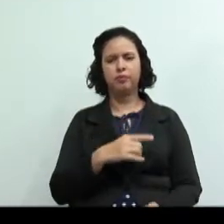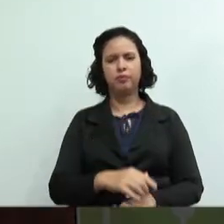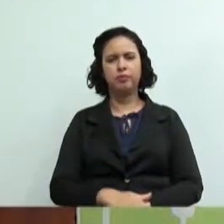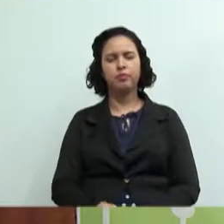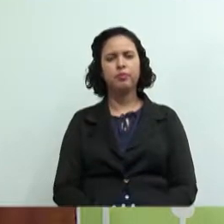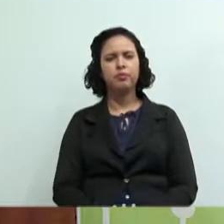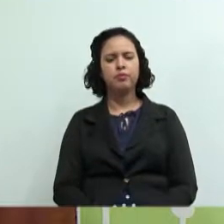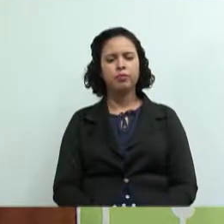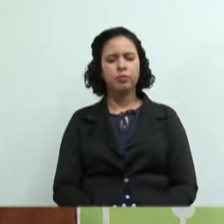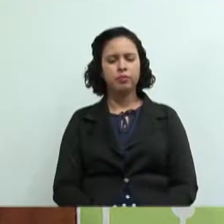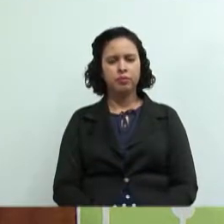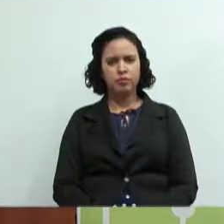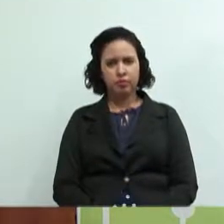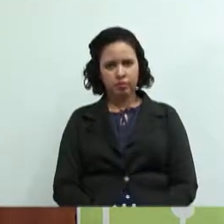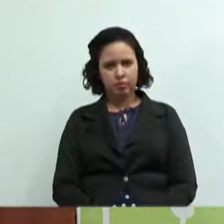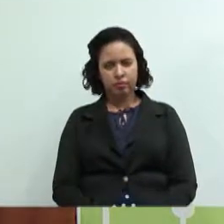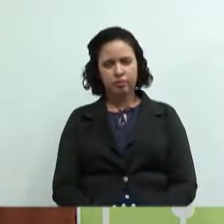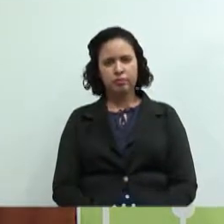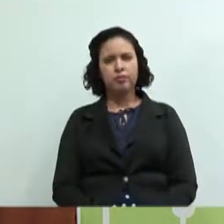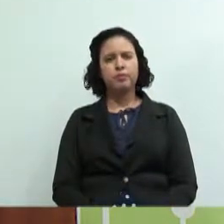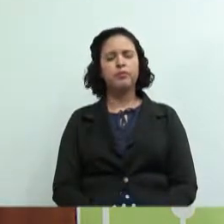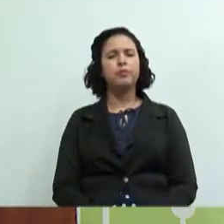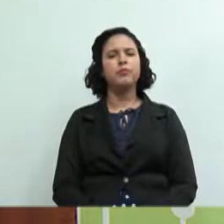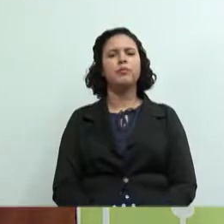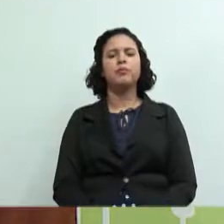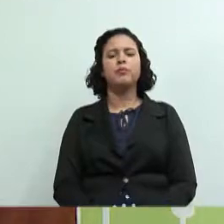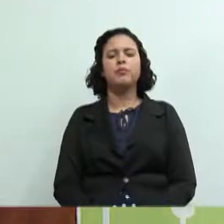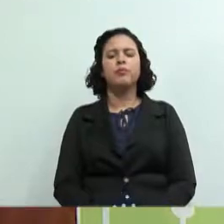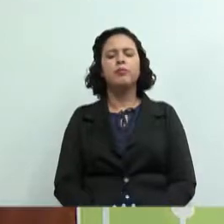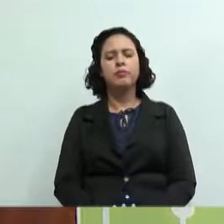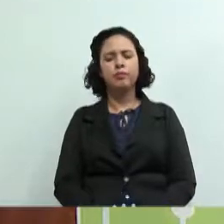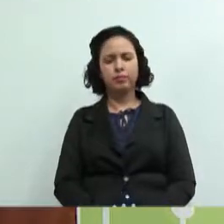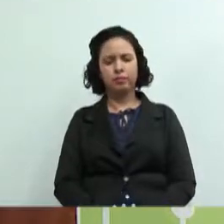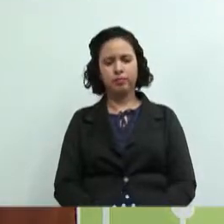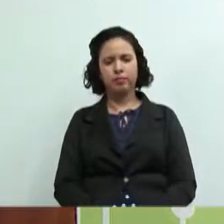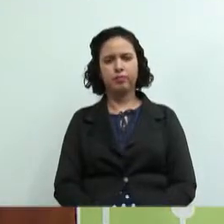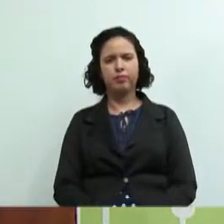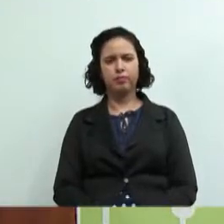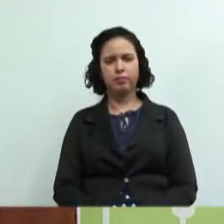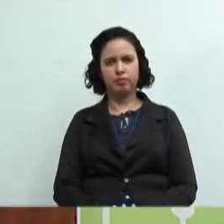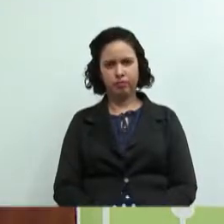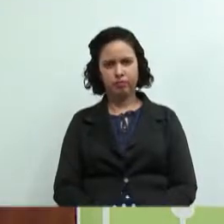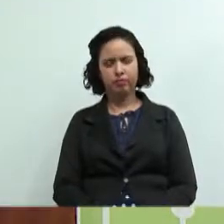agora assistiremos um vídeo para sua melhor compreensão sobre esse ramo de trabalho